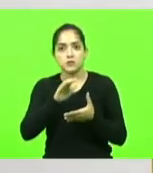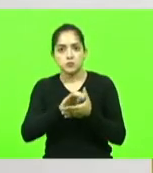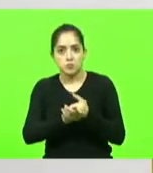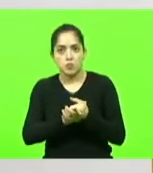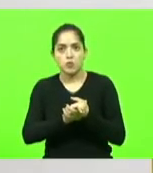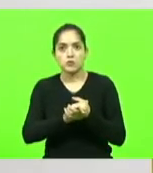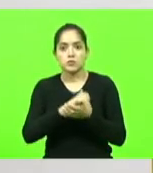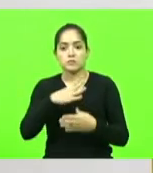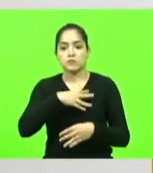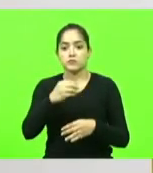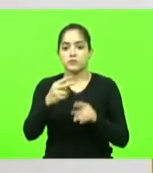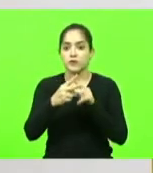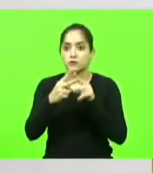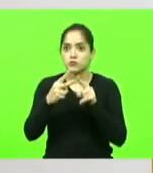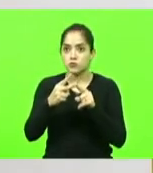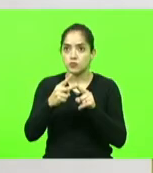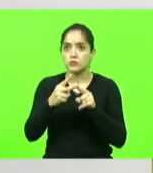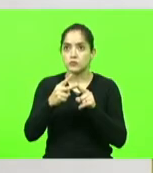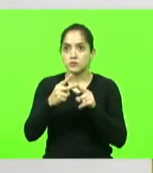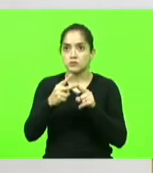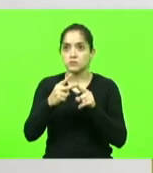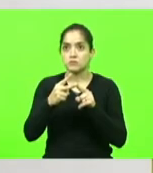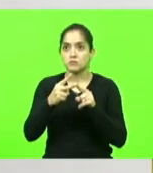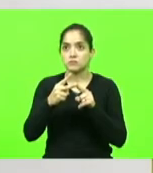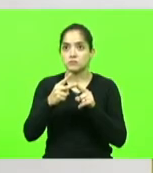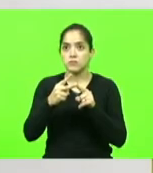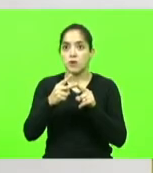para eles, o pai está para ser preso.